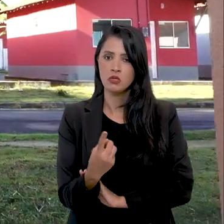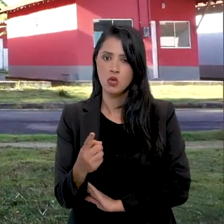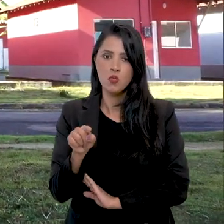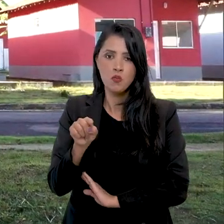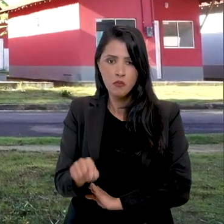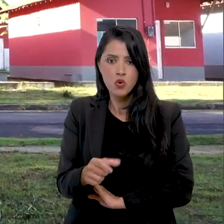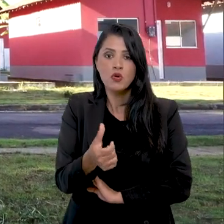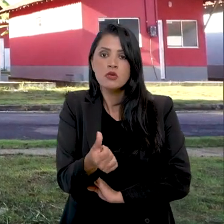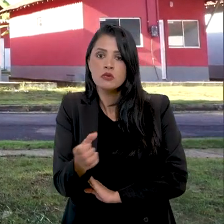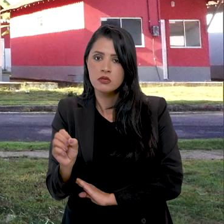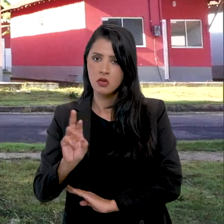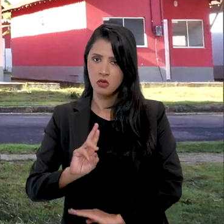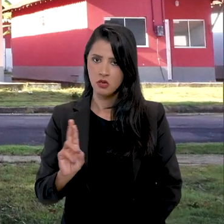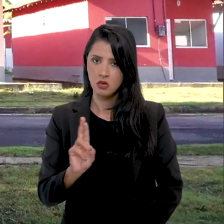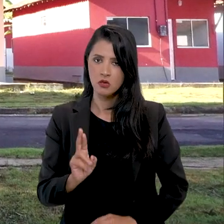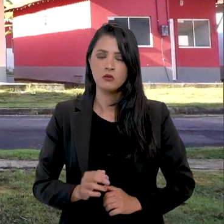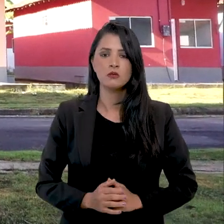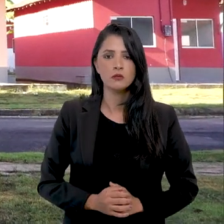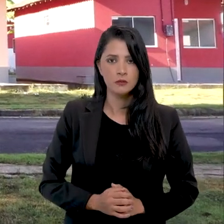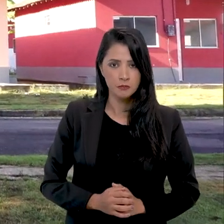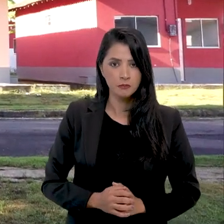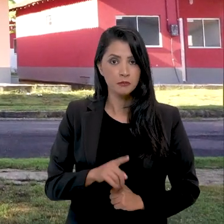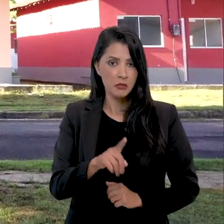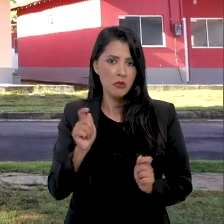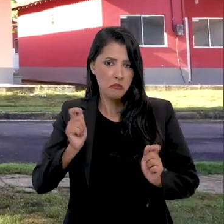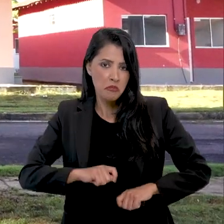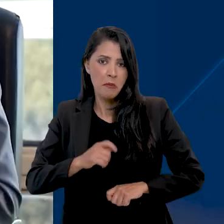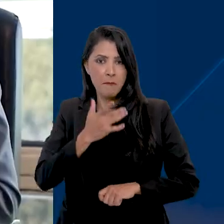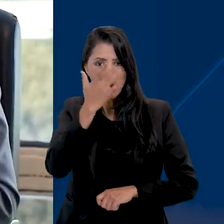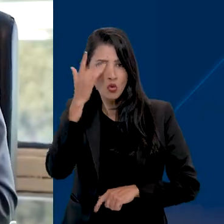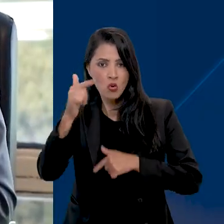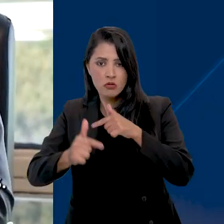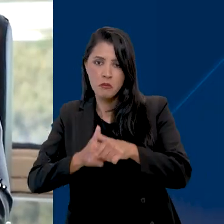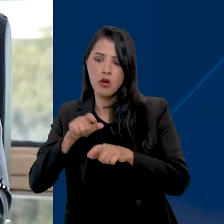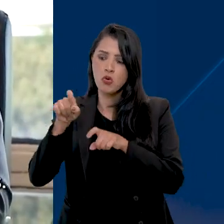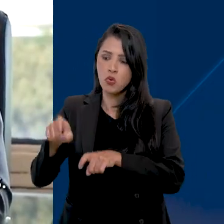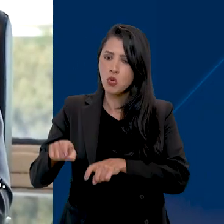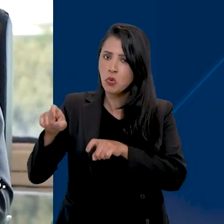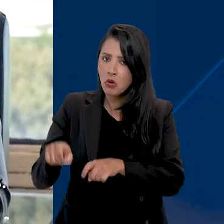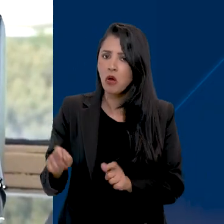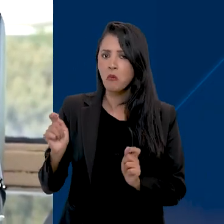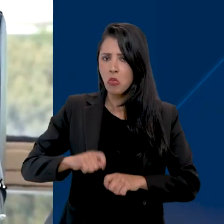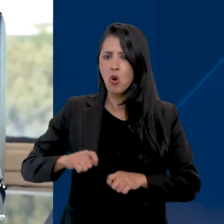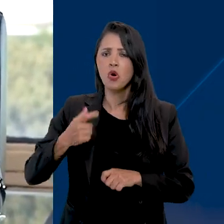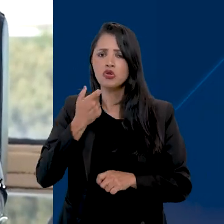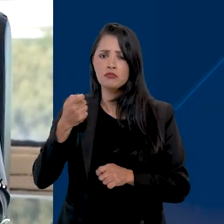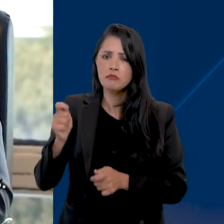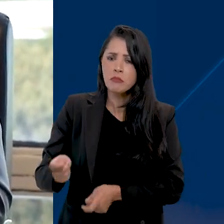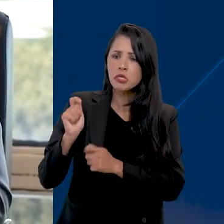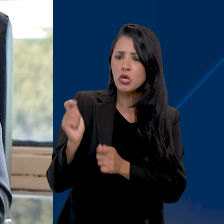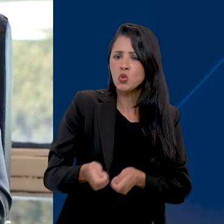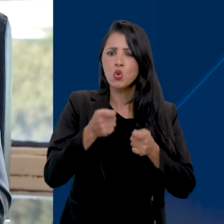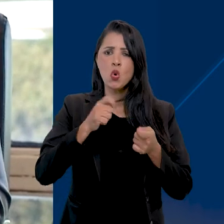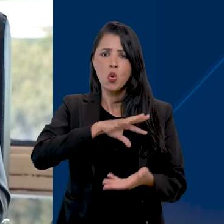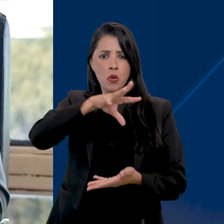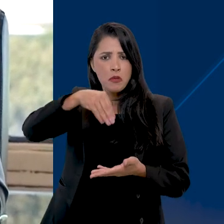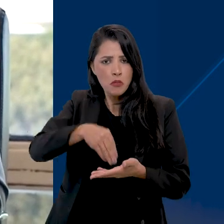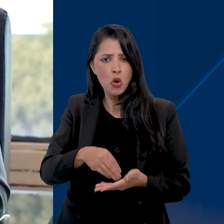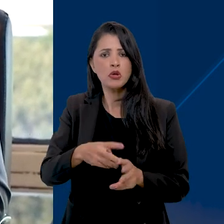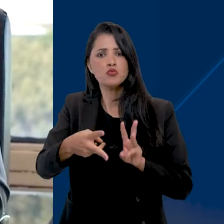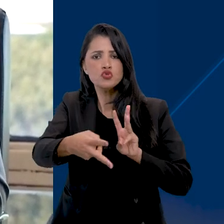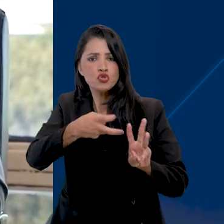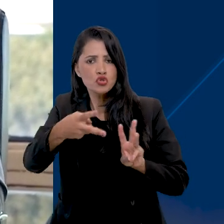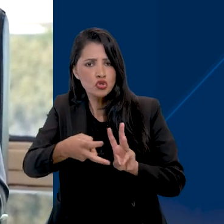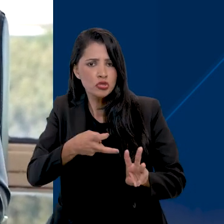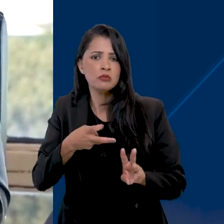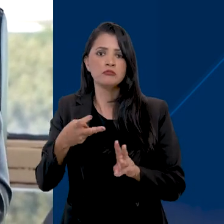anual de até R$ mil e R 600. Minha Casa Minha Vida tem que atender a todos os brasileiros. Essa é a orientação do presidente